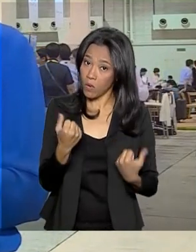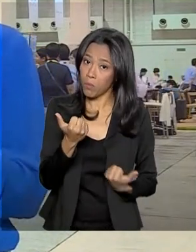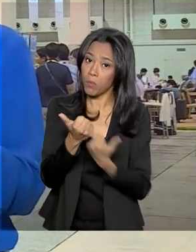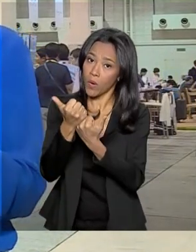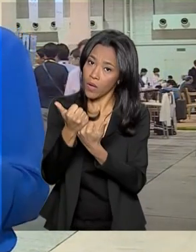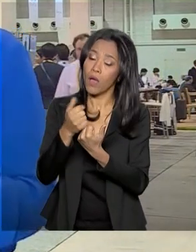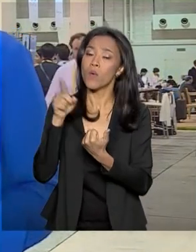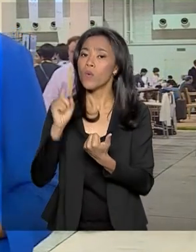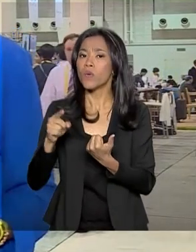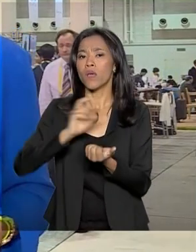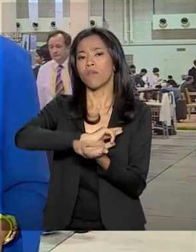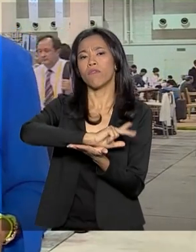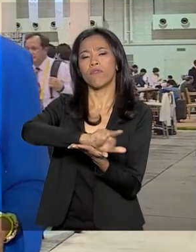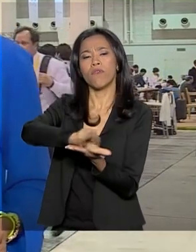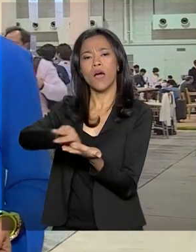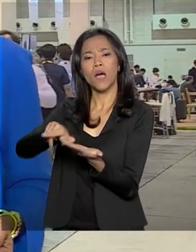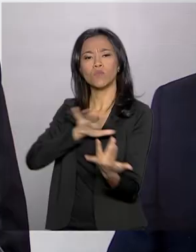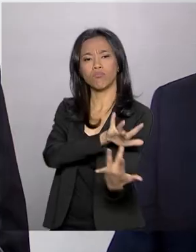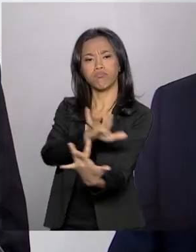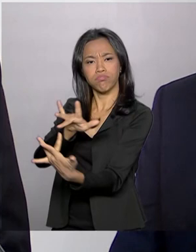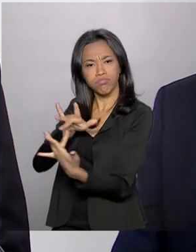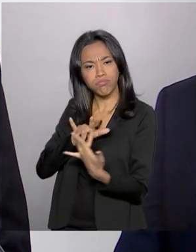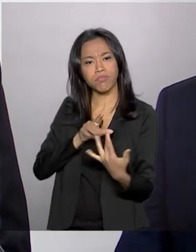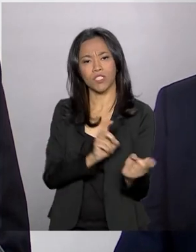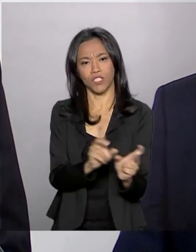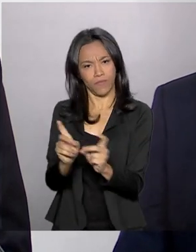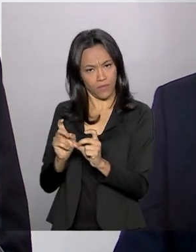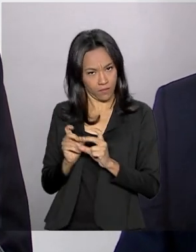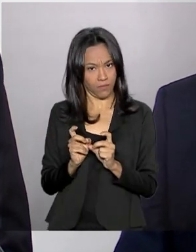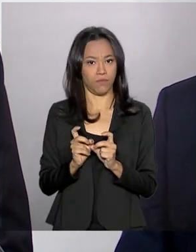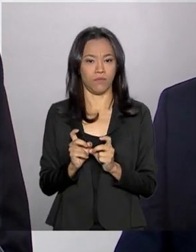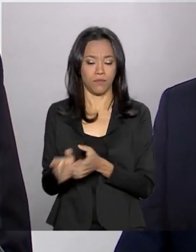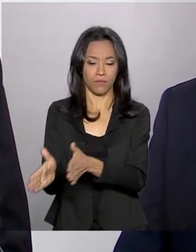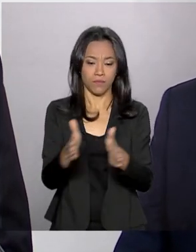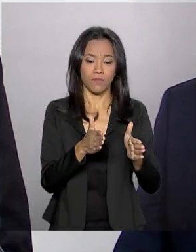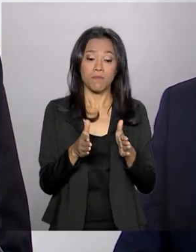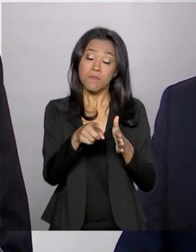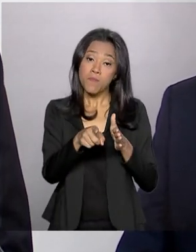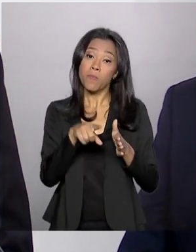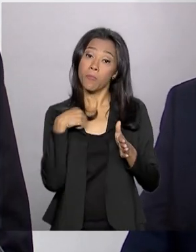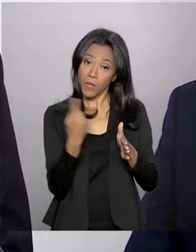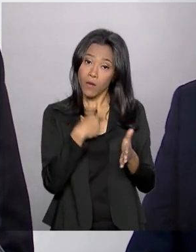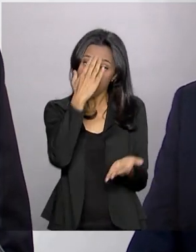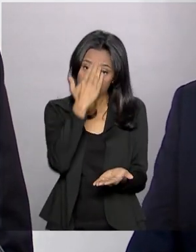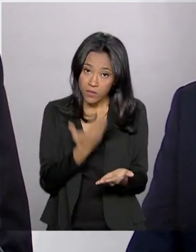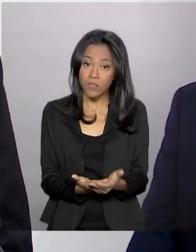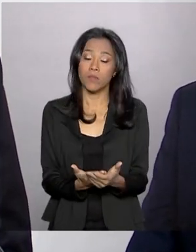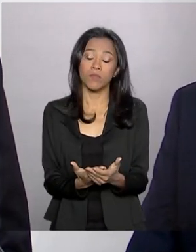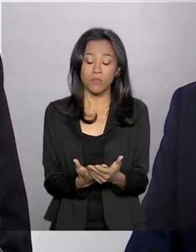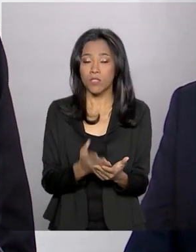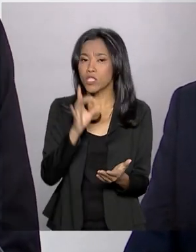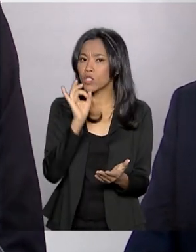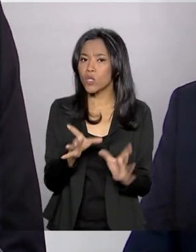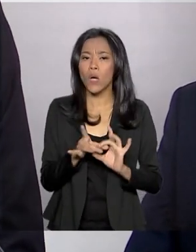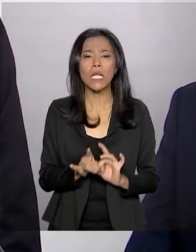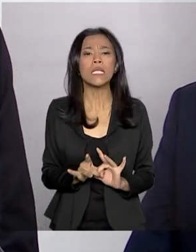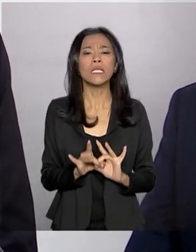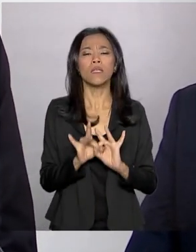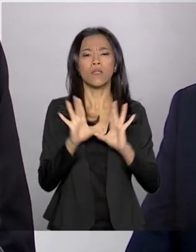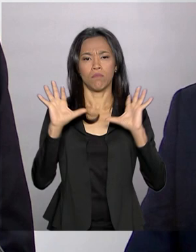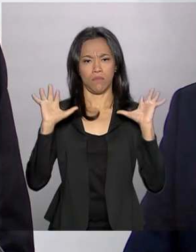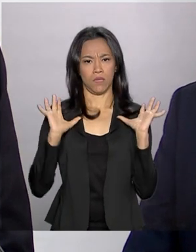sistema multilateral de comércio. Nós acreditamos que somente o livre comércio,